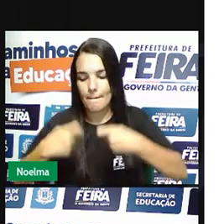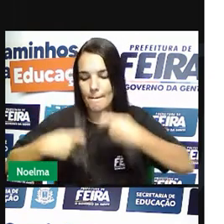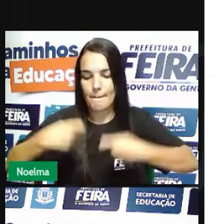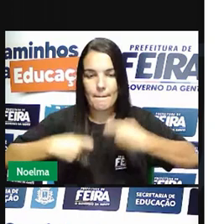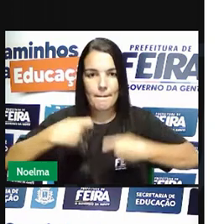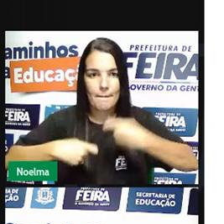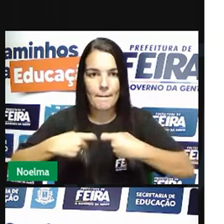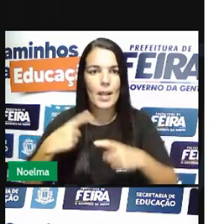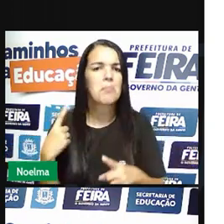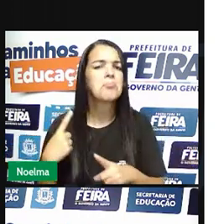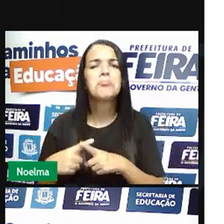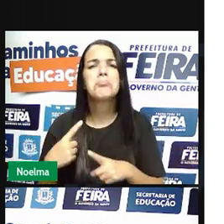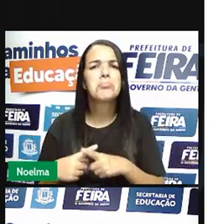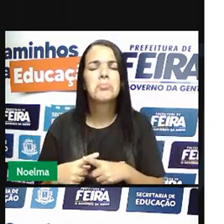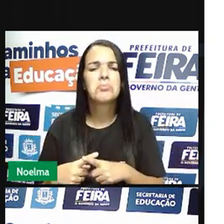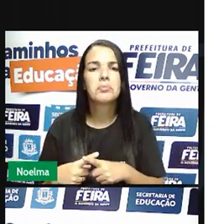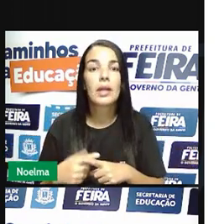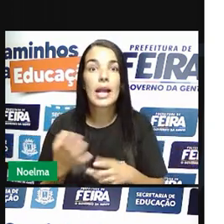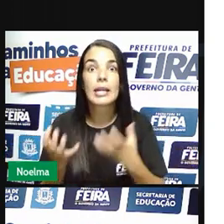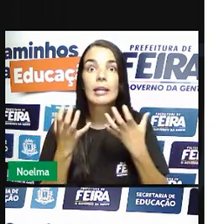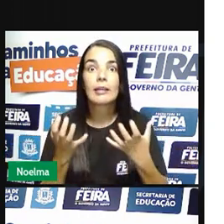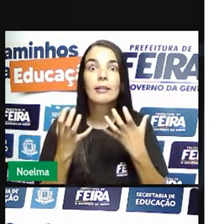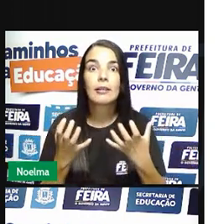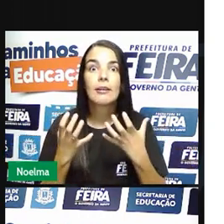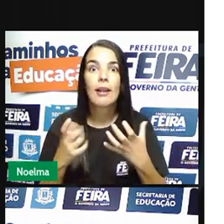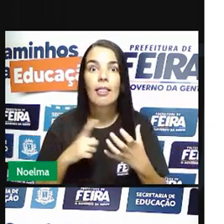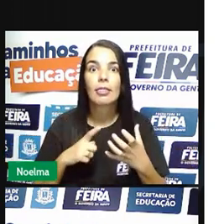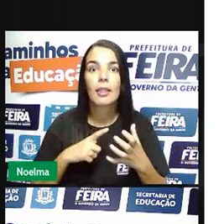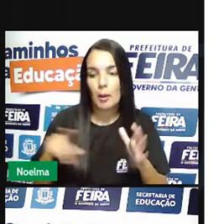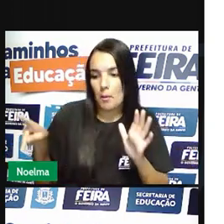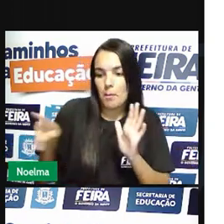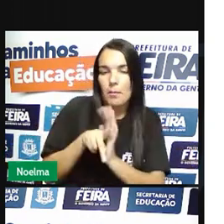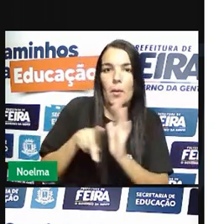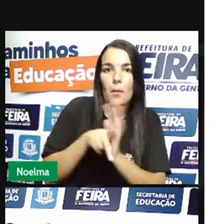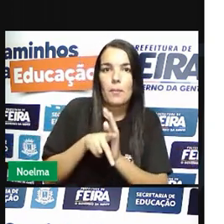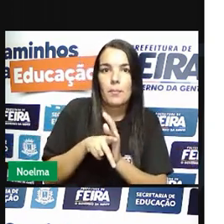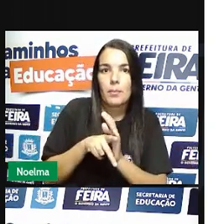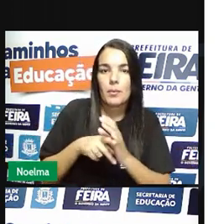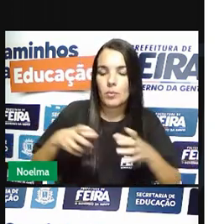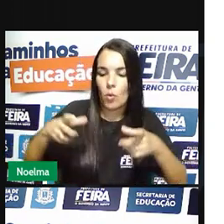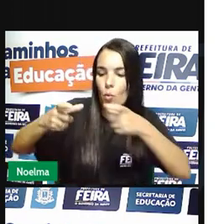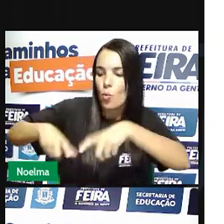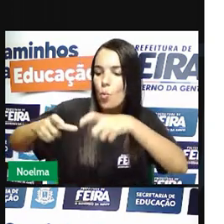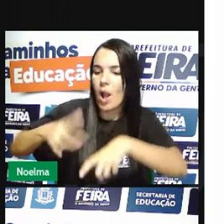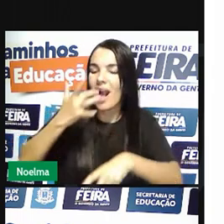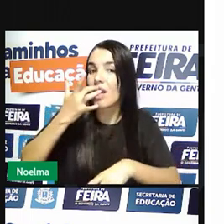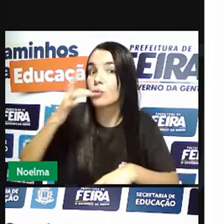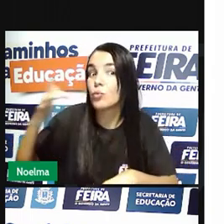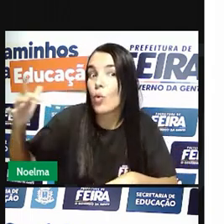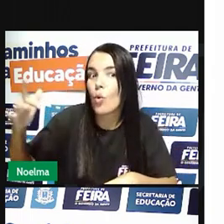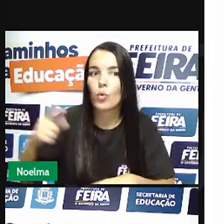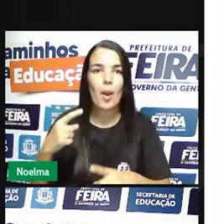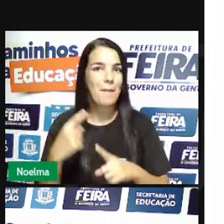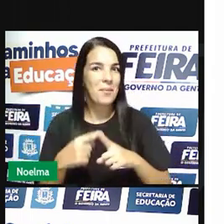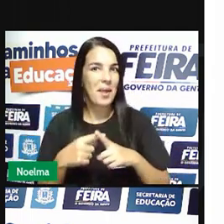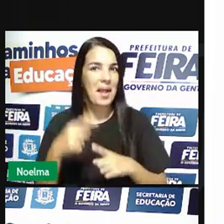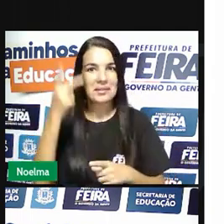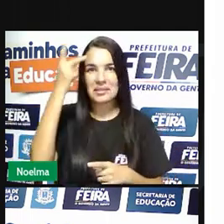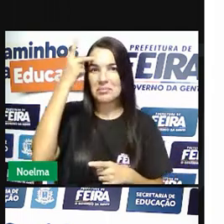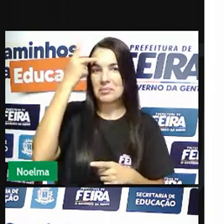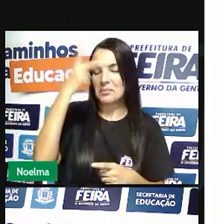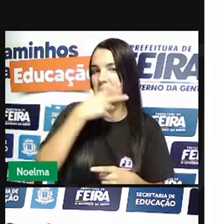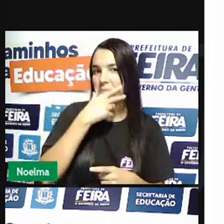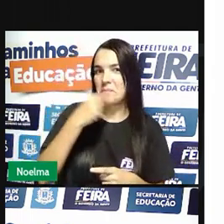O motivo era a disputa pelas minas de ouro, né? Os paulistas, eles haviam descoberto o